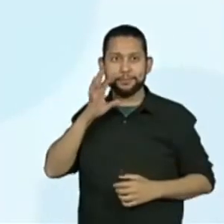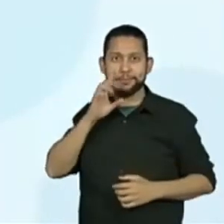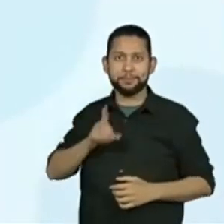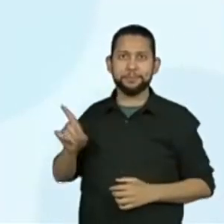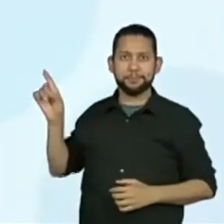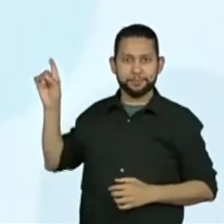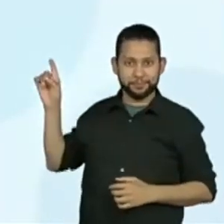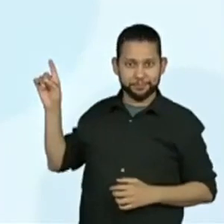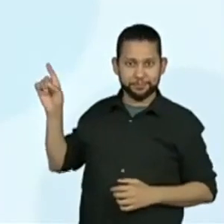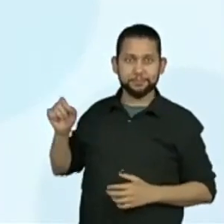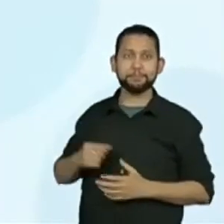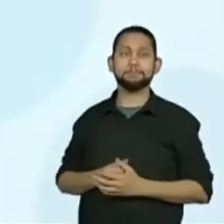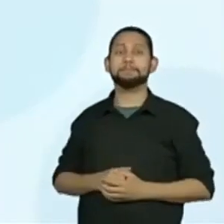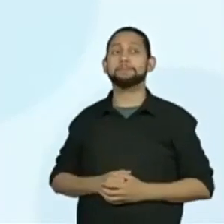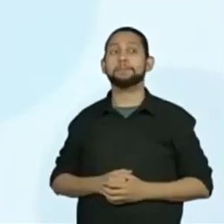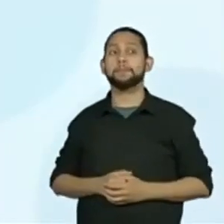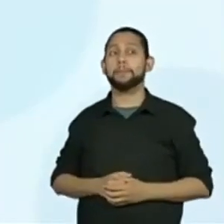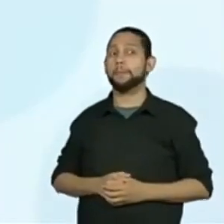Depende.